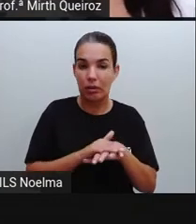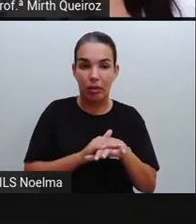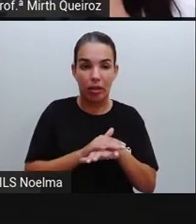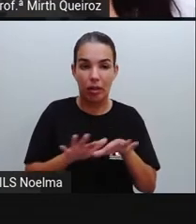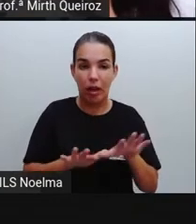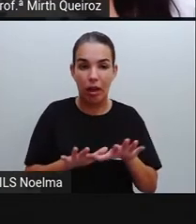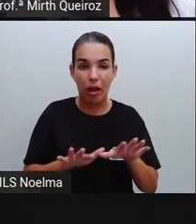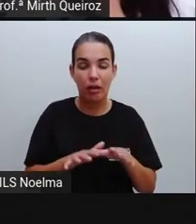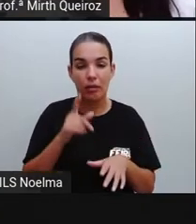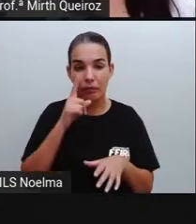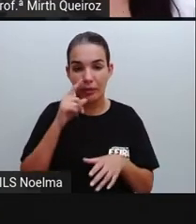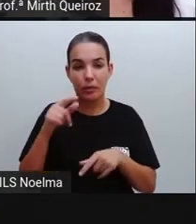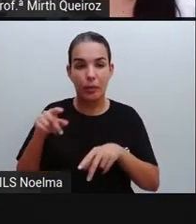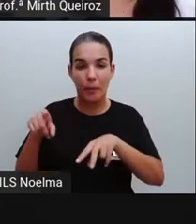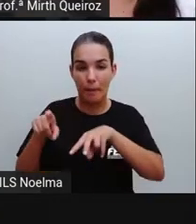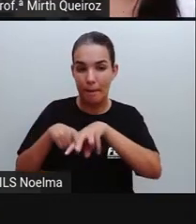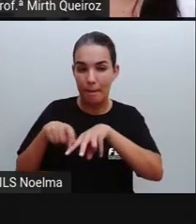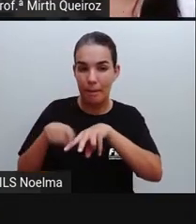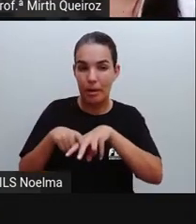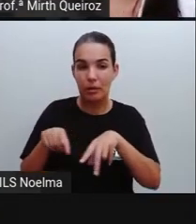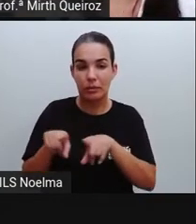nos dedos, os pés inchados.